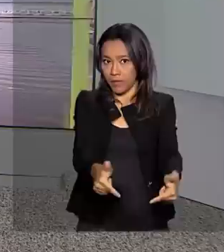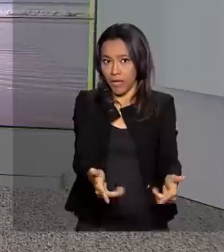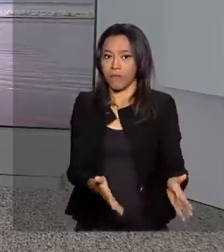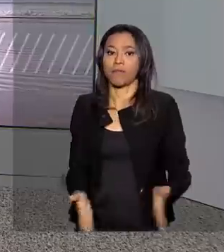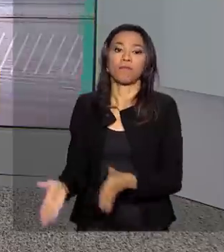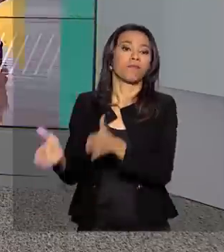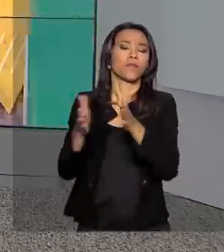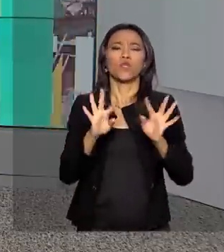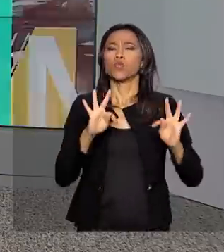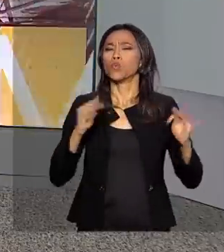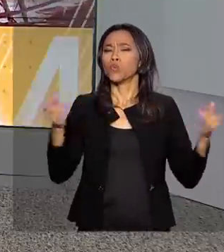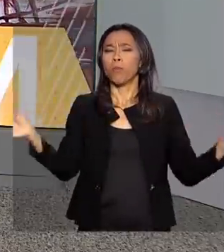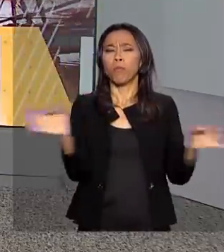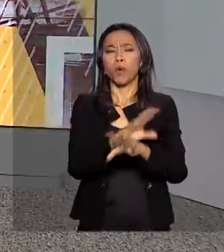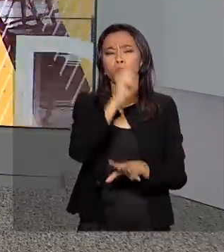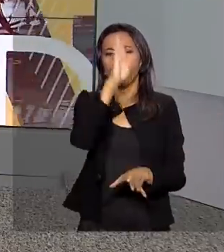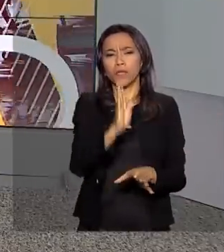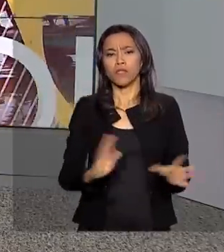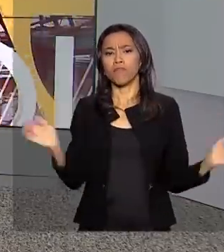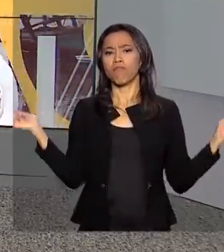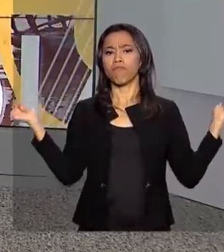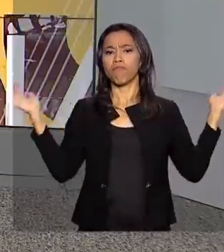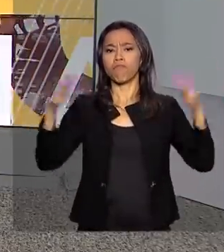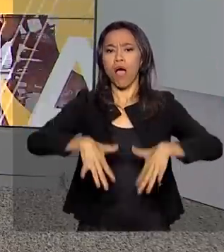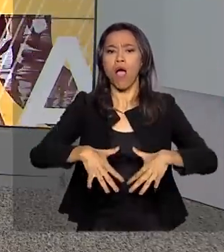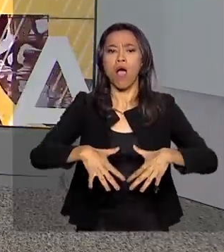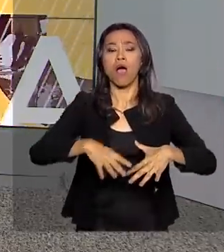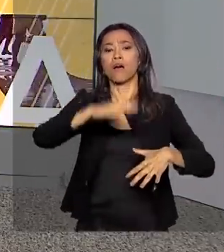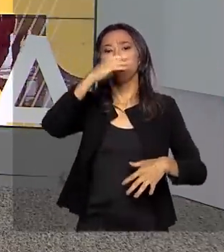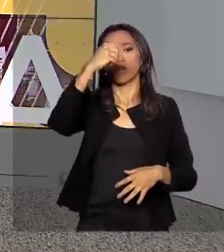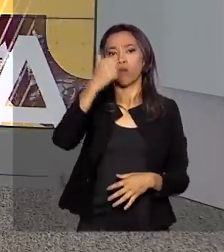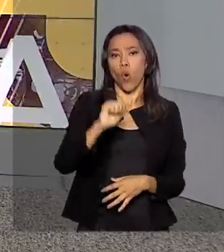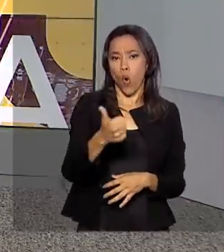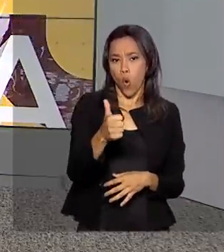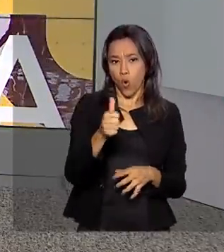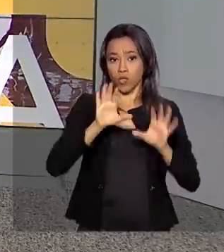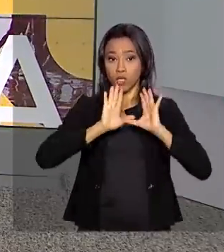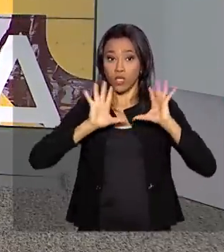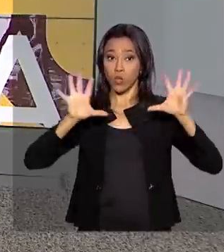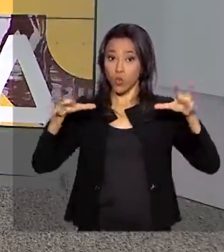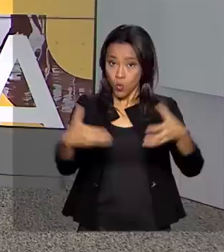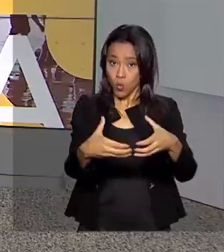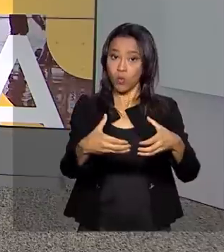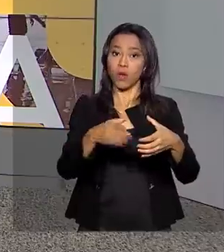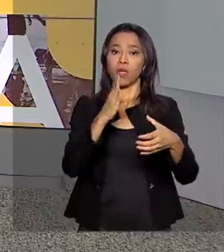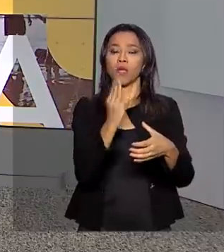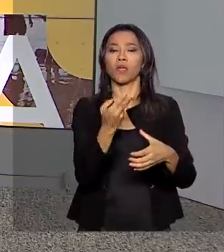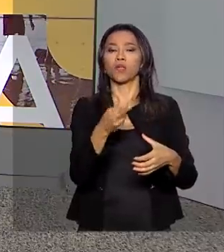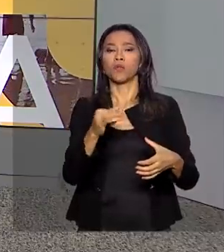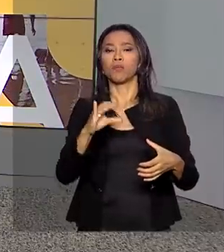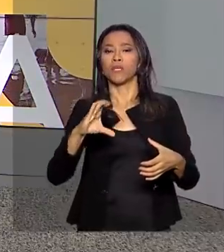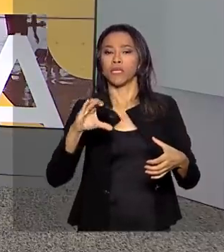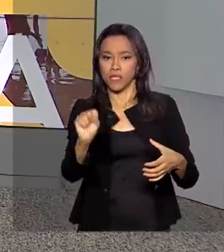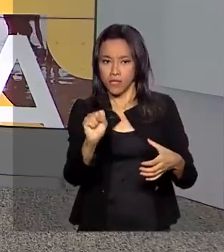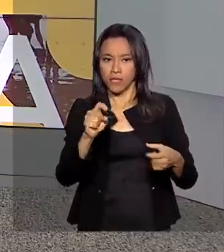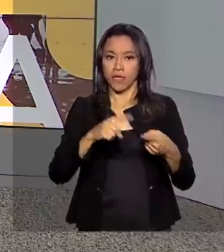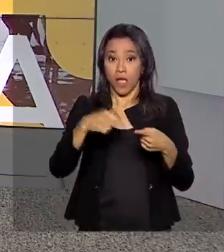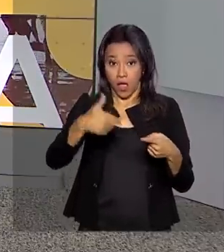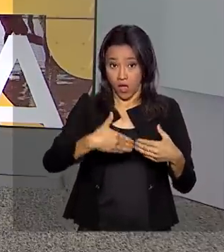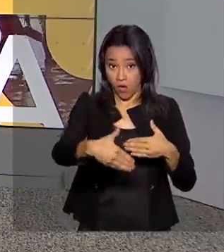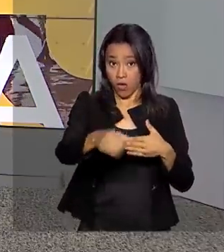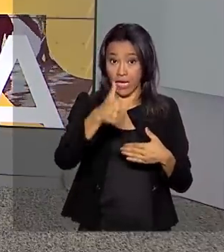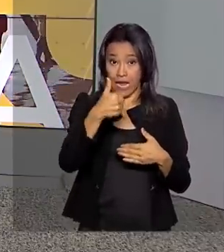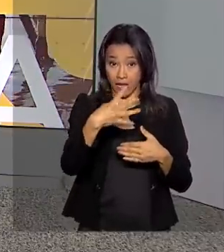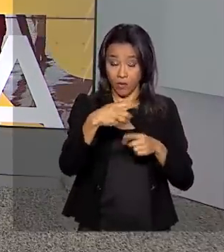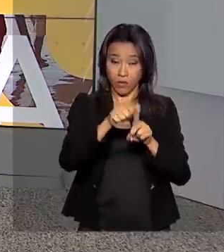pronto para o Brasil sediar a 11ª cúpula do BRICS em Brasília, agora nos dias 13 e 14 de novembro. O BRICS